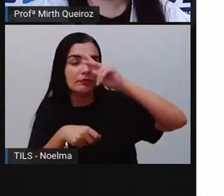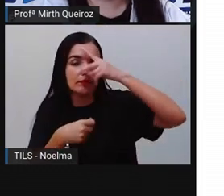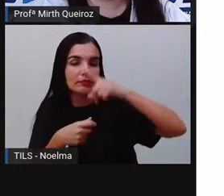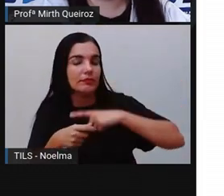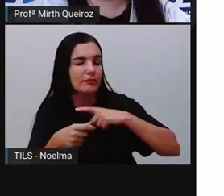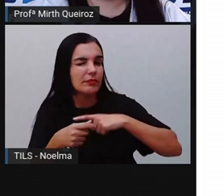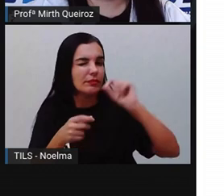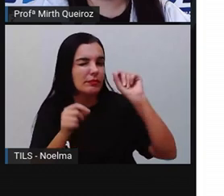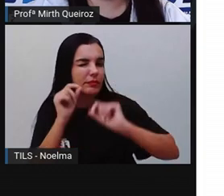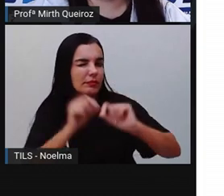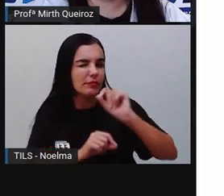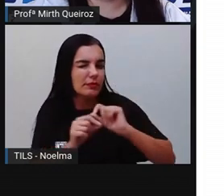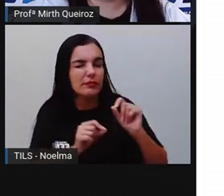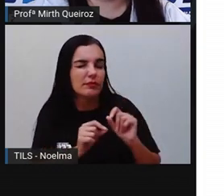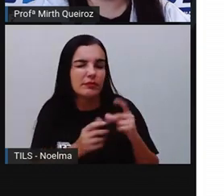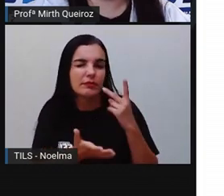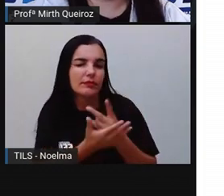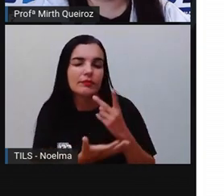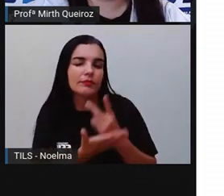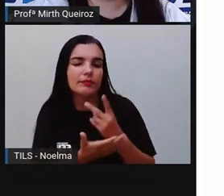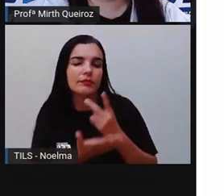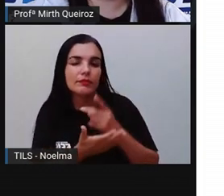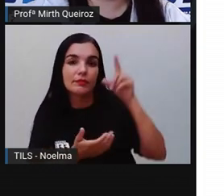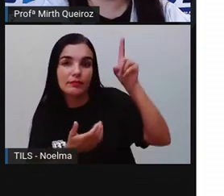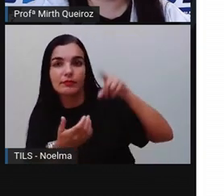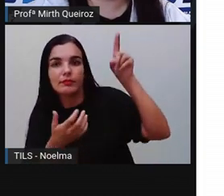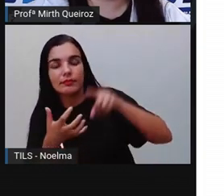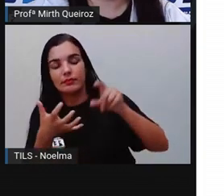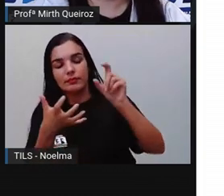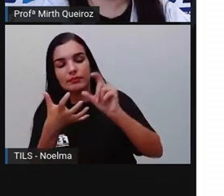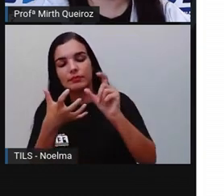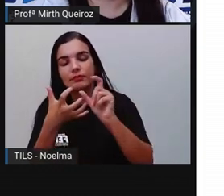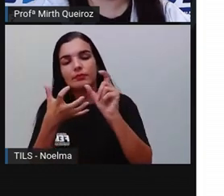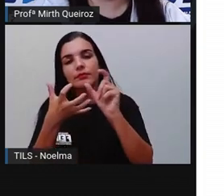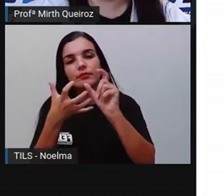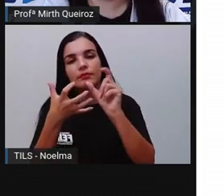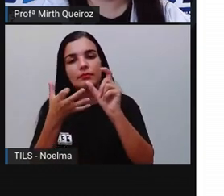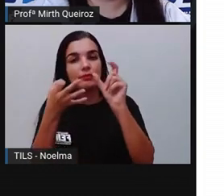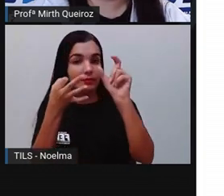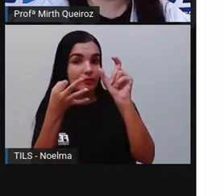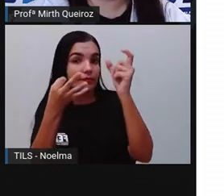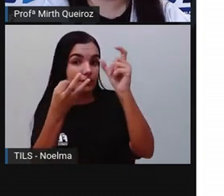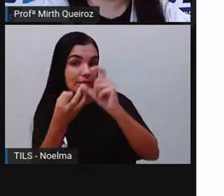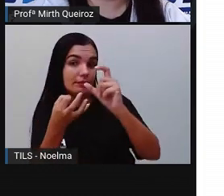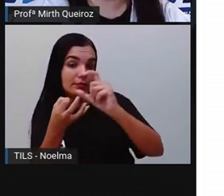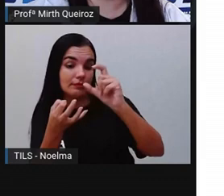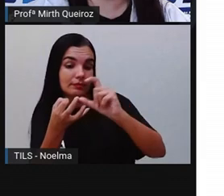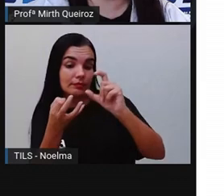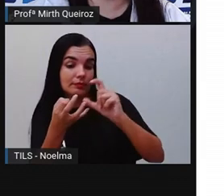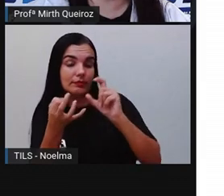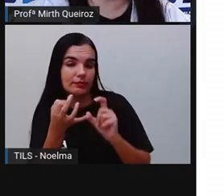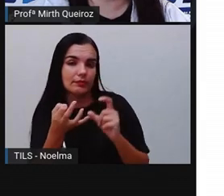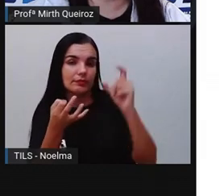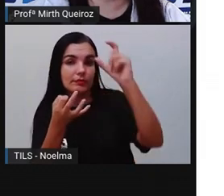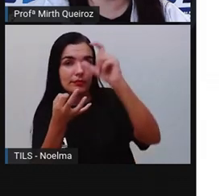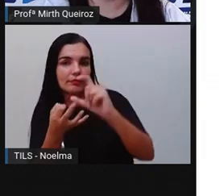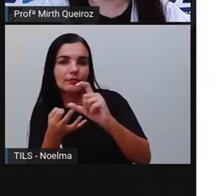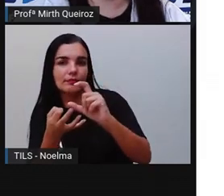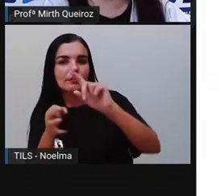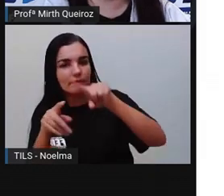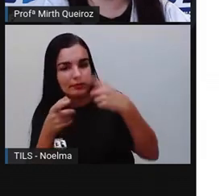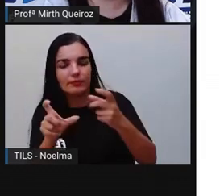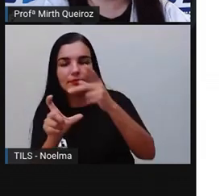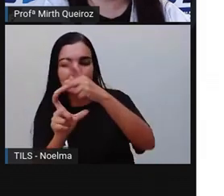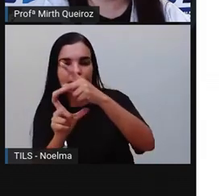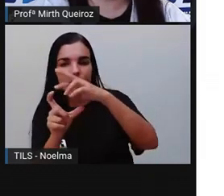Última sílaba, penúltima sílaba, antepenúltima sílaba. Ela é a antepenúltima sílaba. Então, se trata de uma palavra